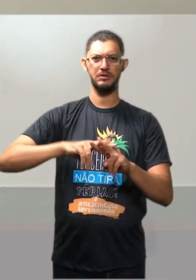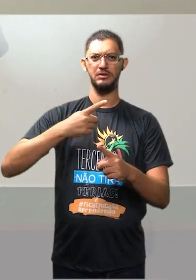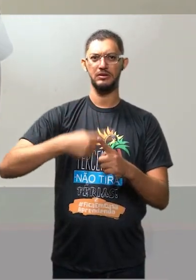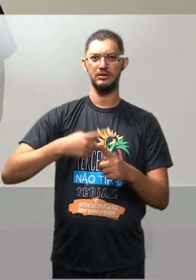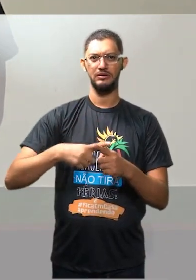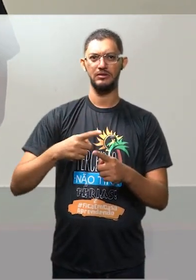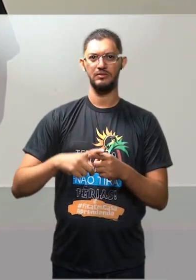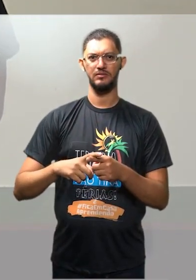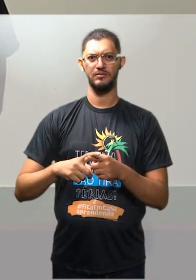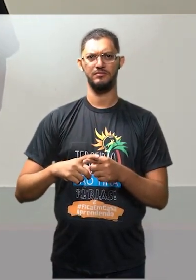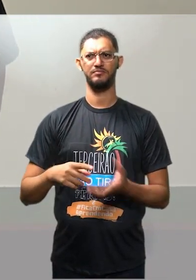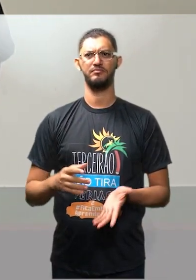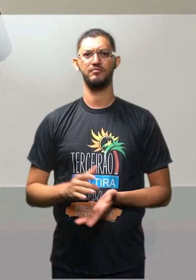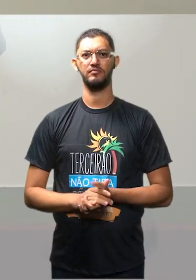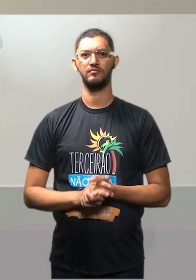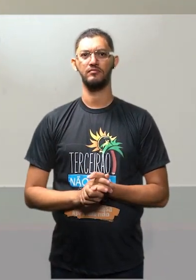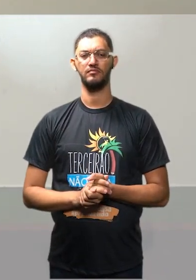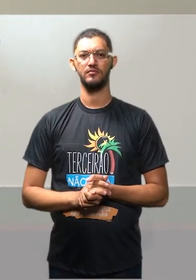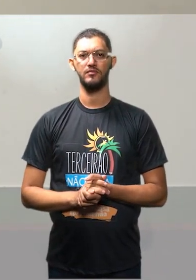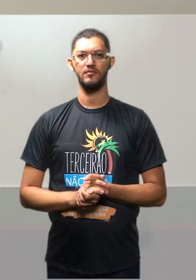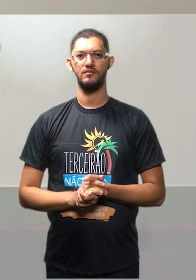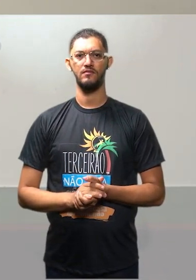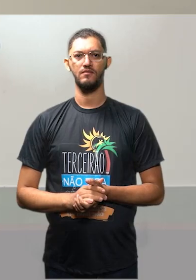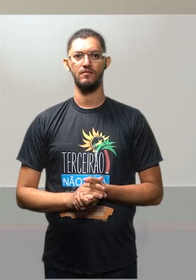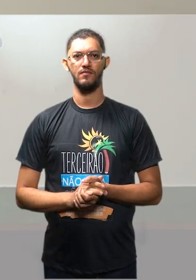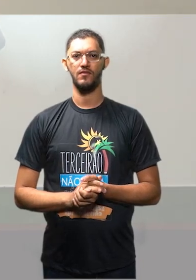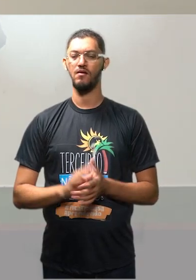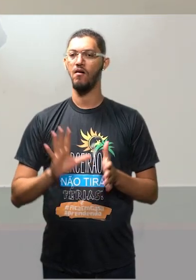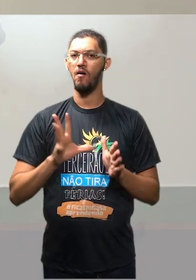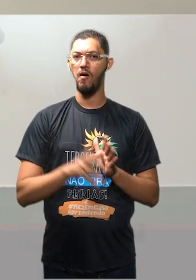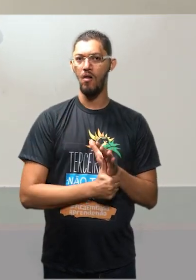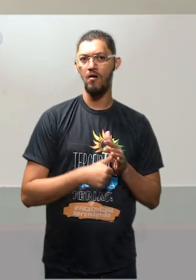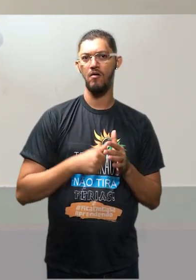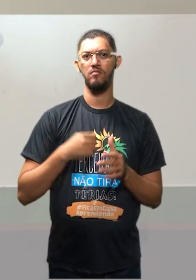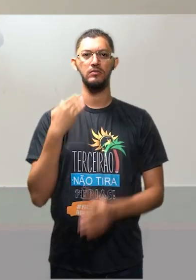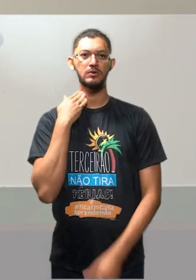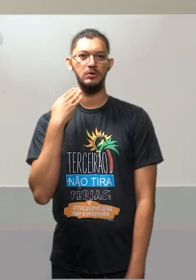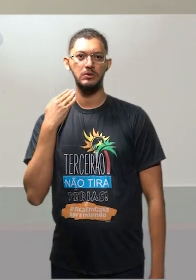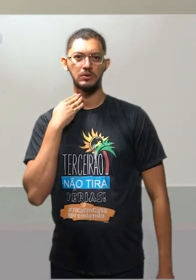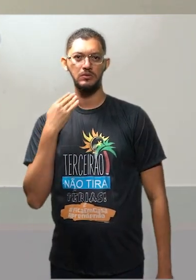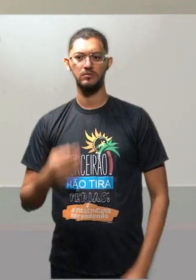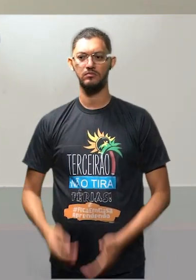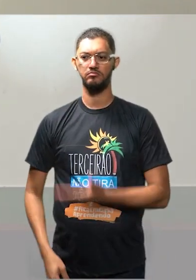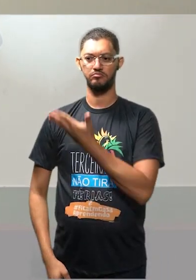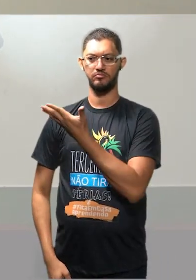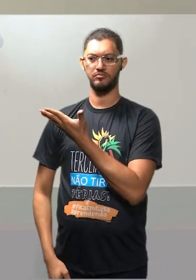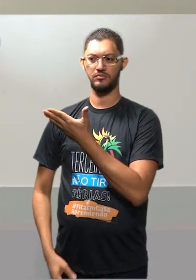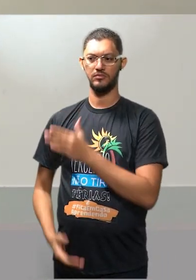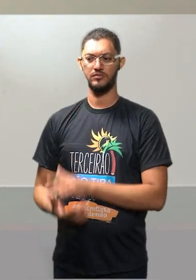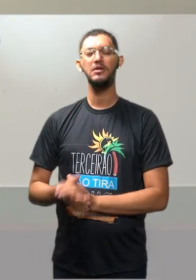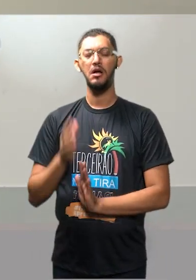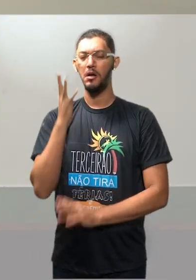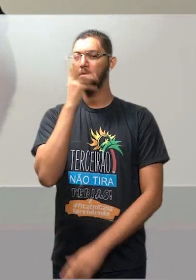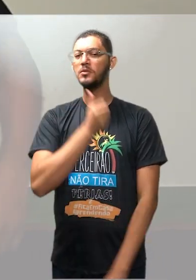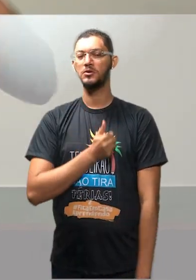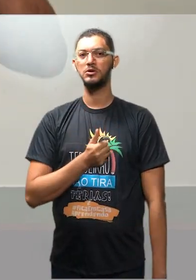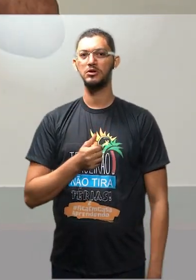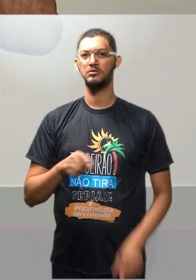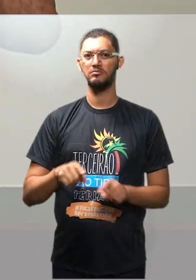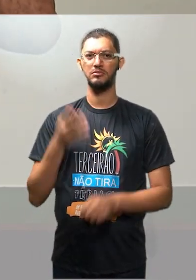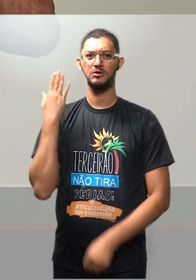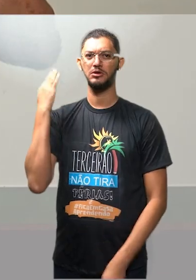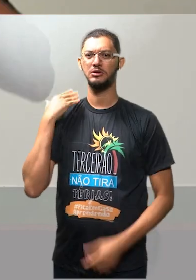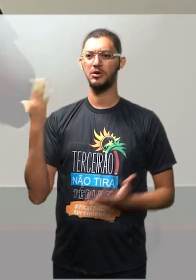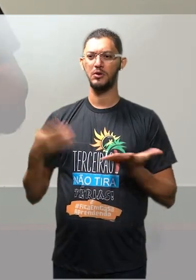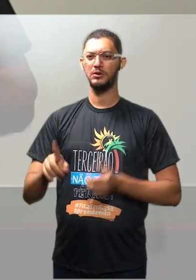assalto a banco, tá, pessoal? Assalto a banco. Aqui é uma foto dela. Ela era até bonitinha, pô, pessoal, o tempo não